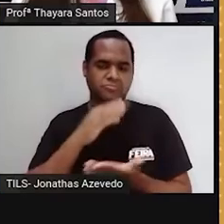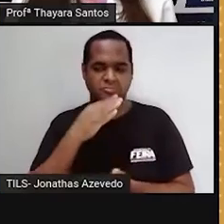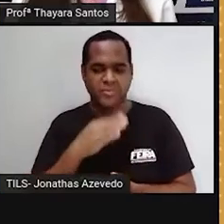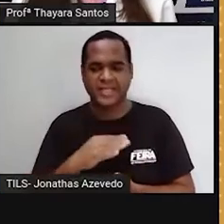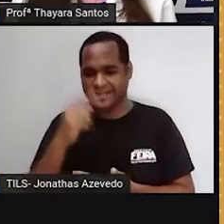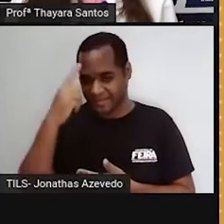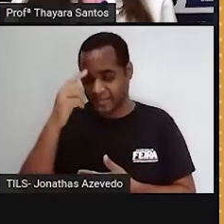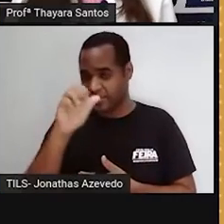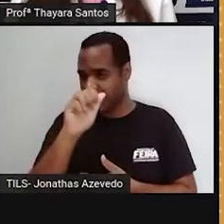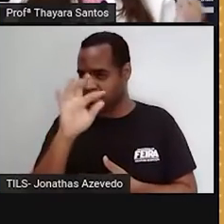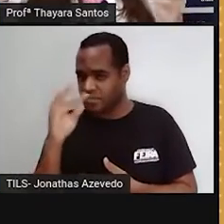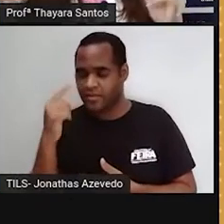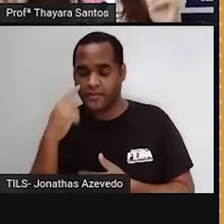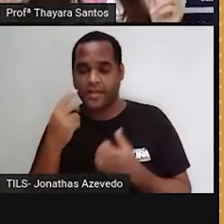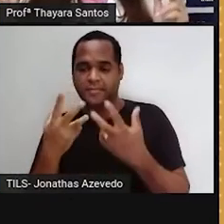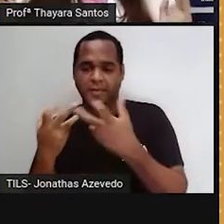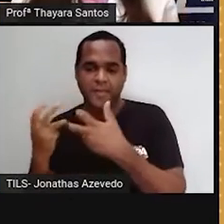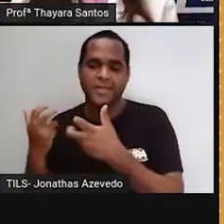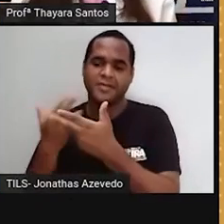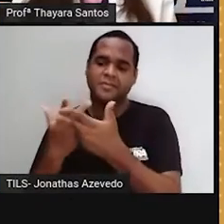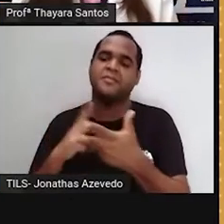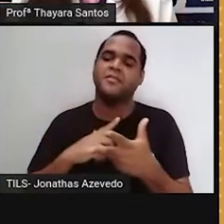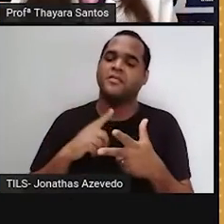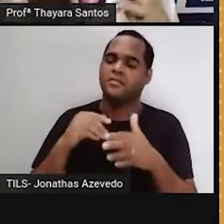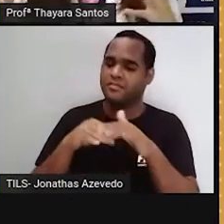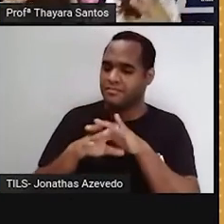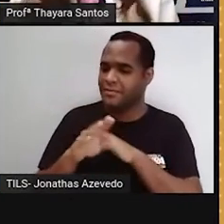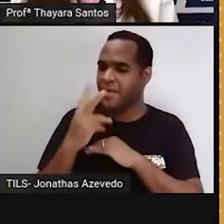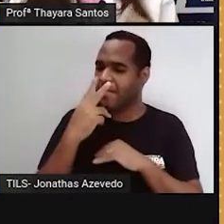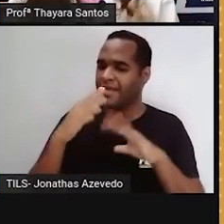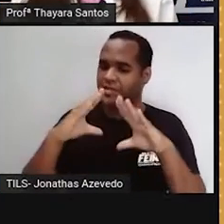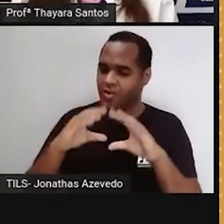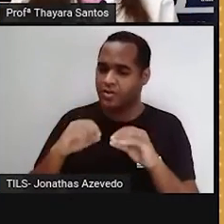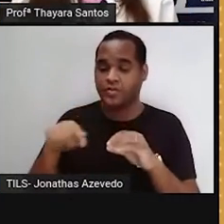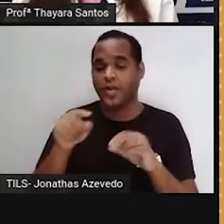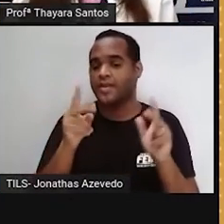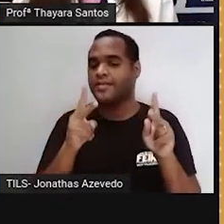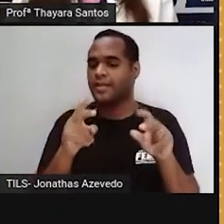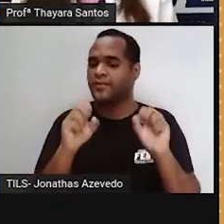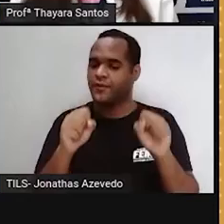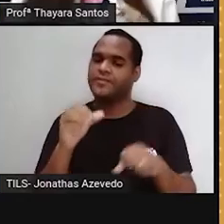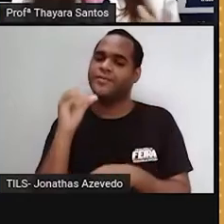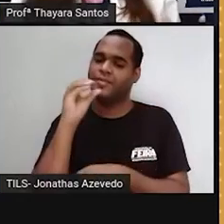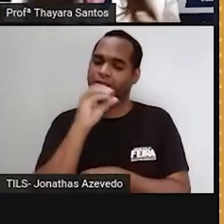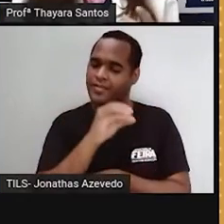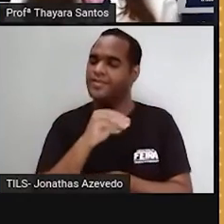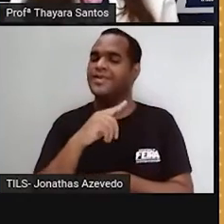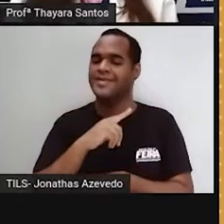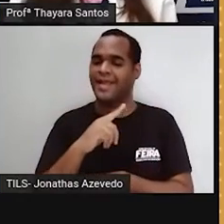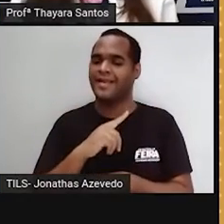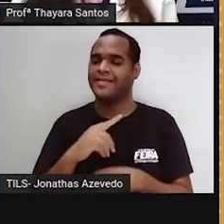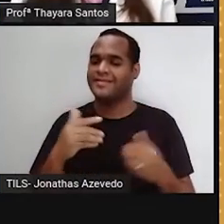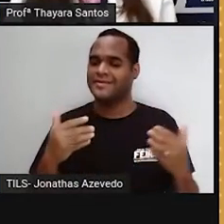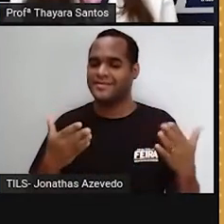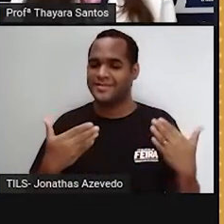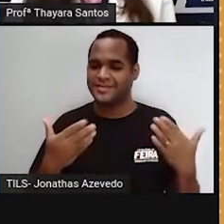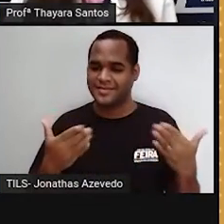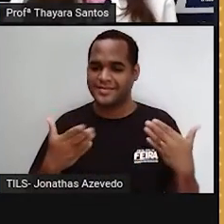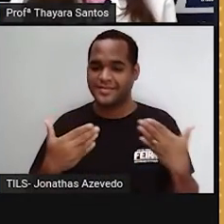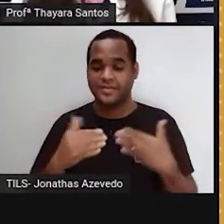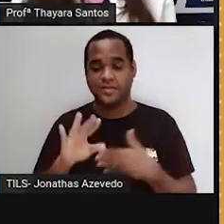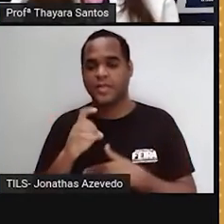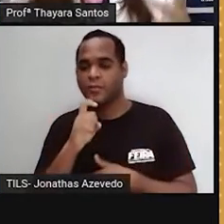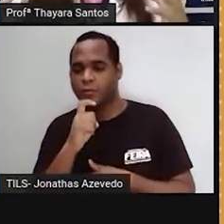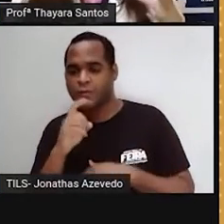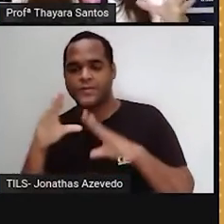parte dessa radiação e guarda pra noite. E a gente continua se mantendo aquecida à noite, embora geralmente as noites sejam mais